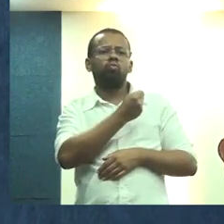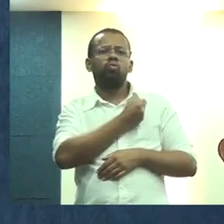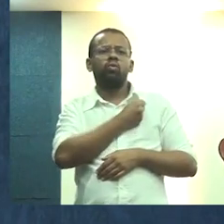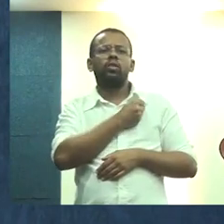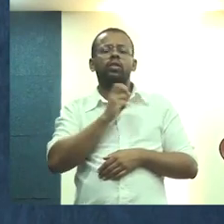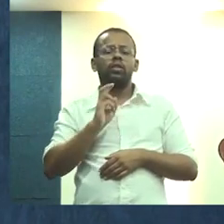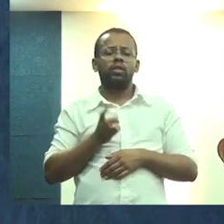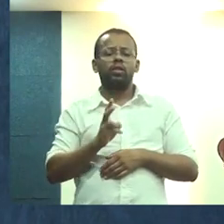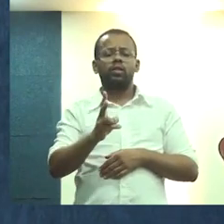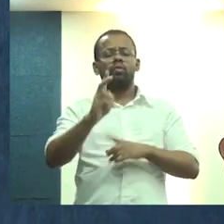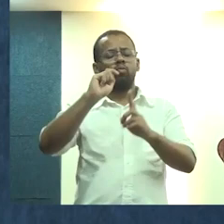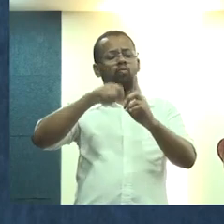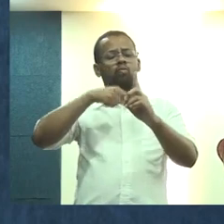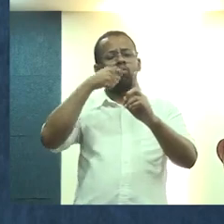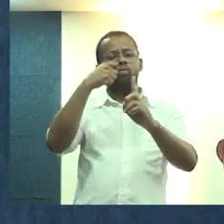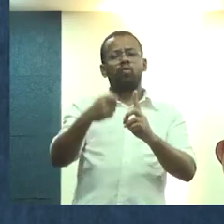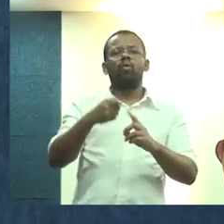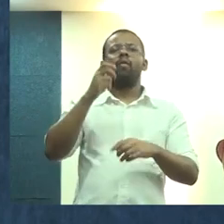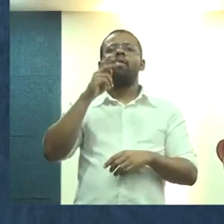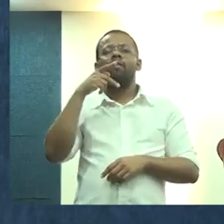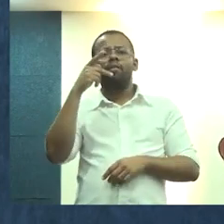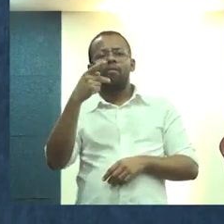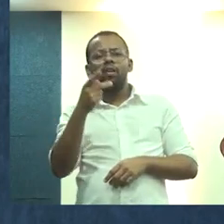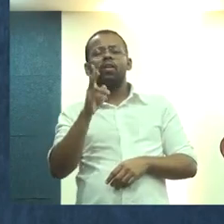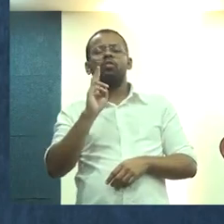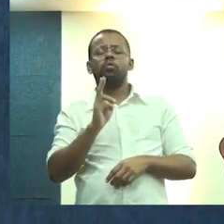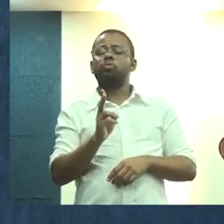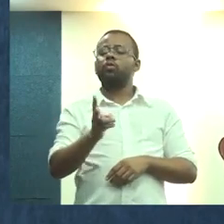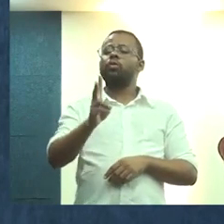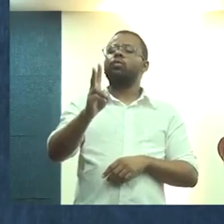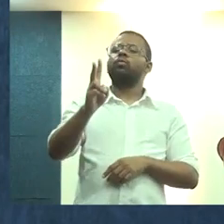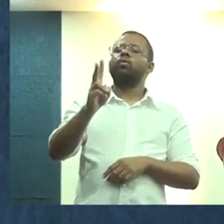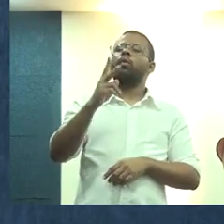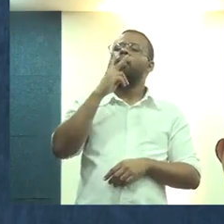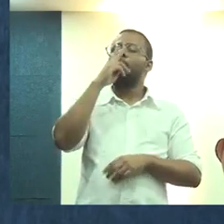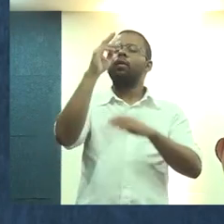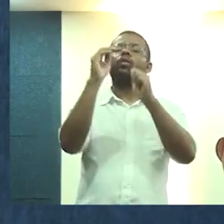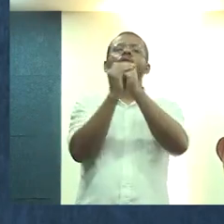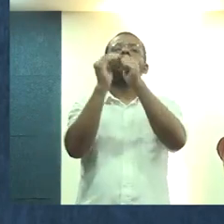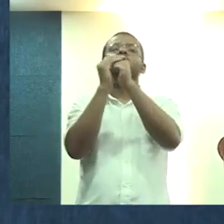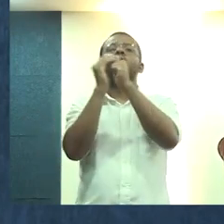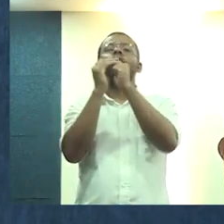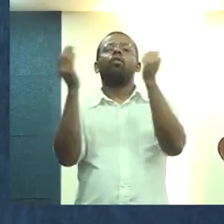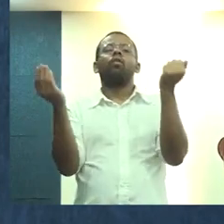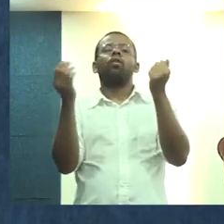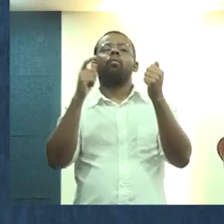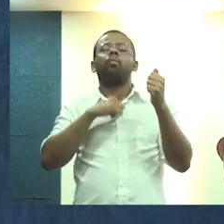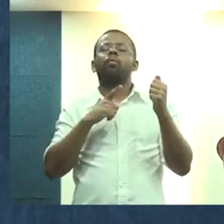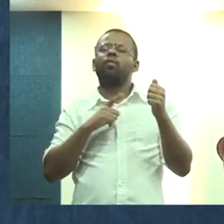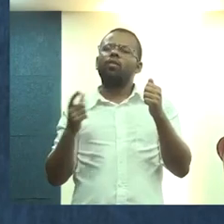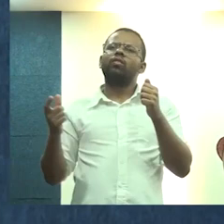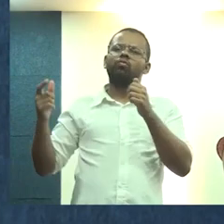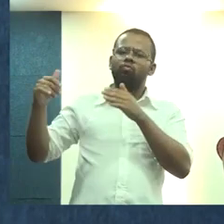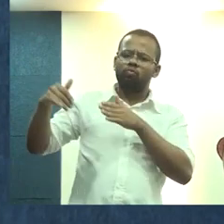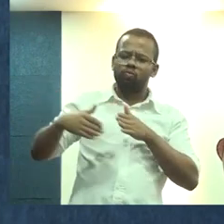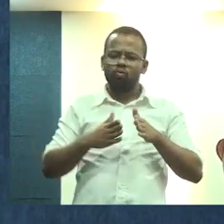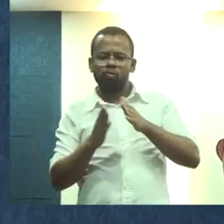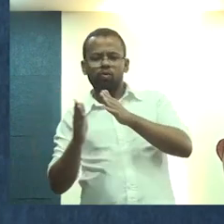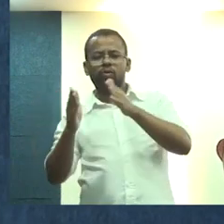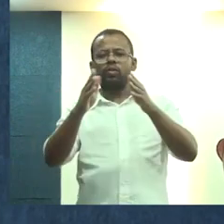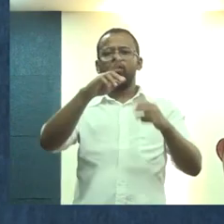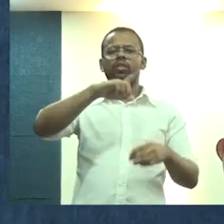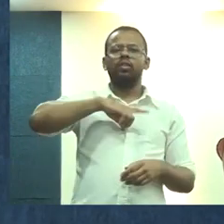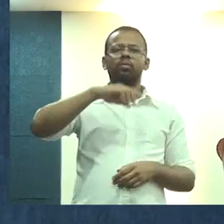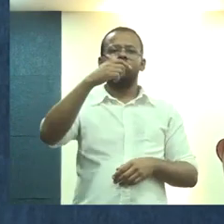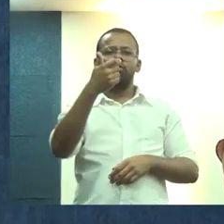está sempre saudando como um mantra para nos trazer um caminho. A gente tem